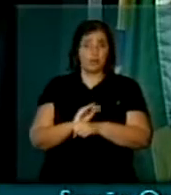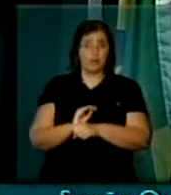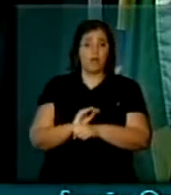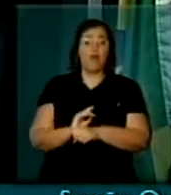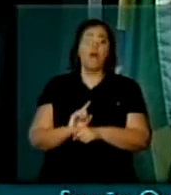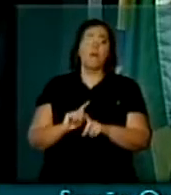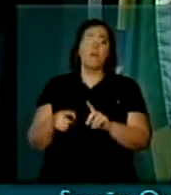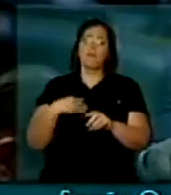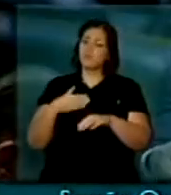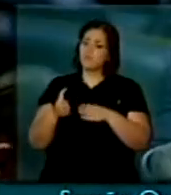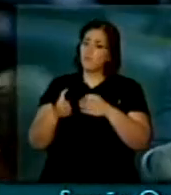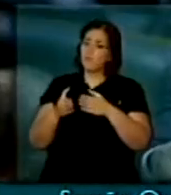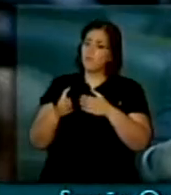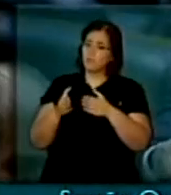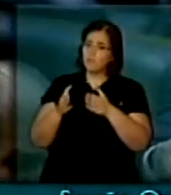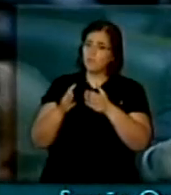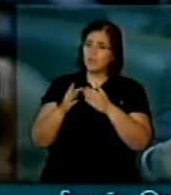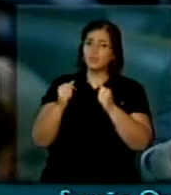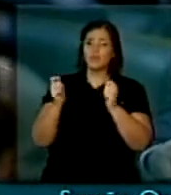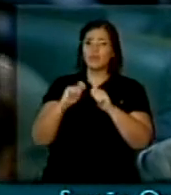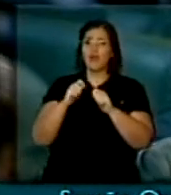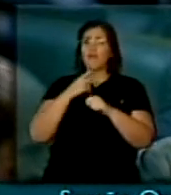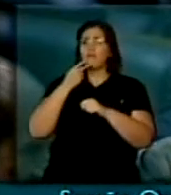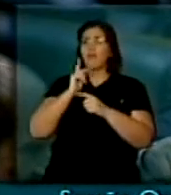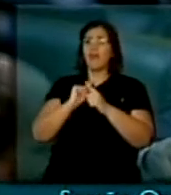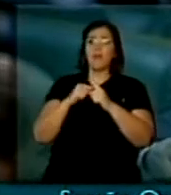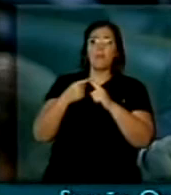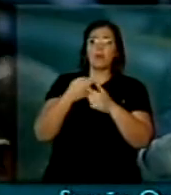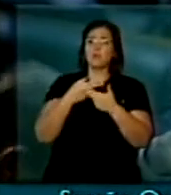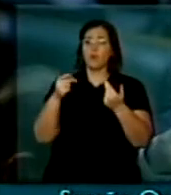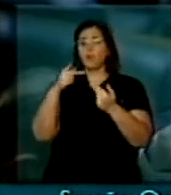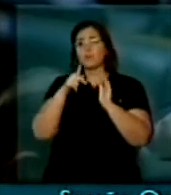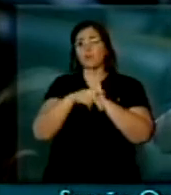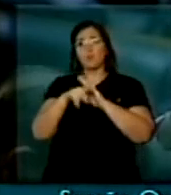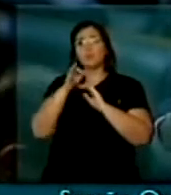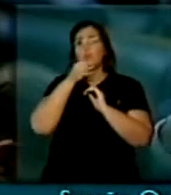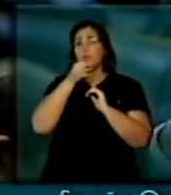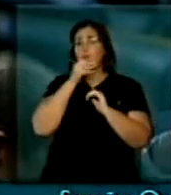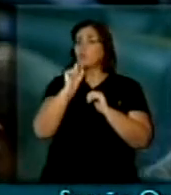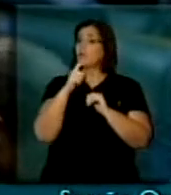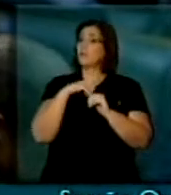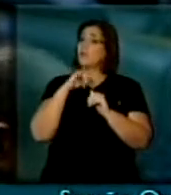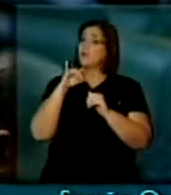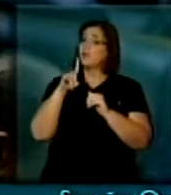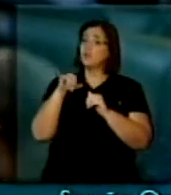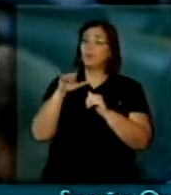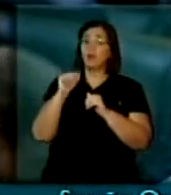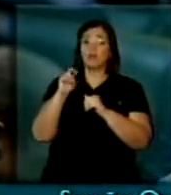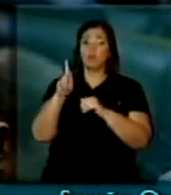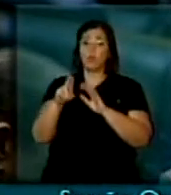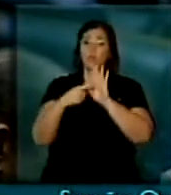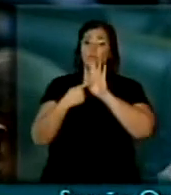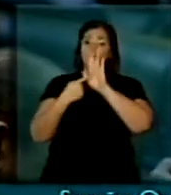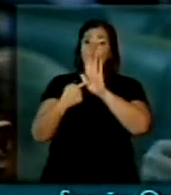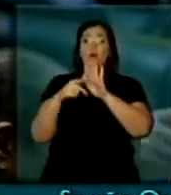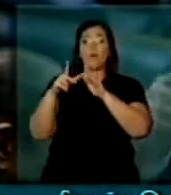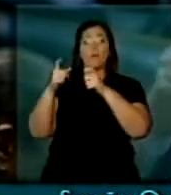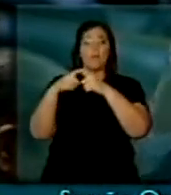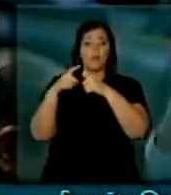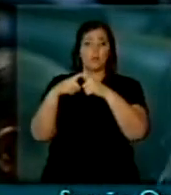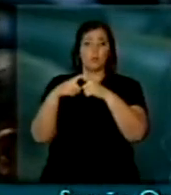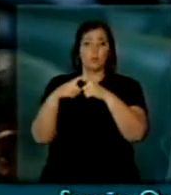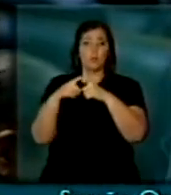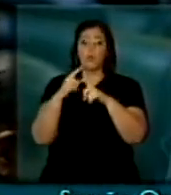vou me permitir acrescentar ao seu raciocínio um indicador médico. A